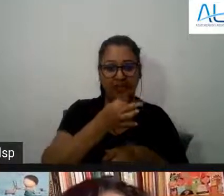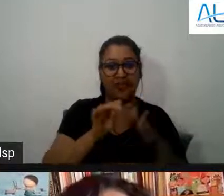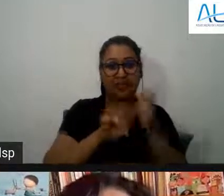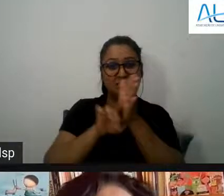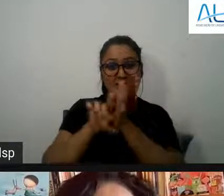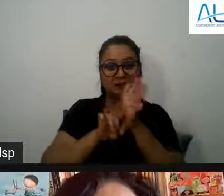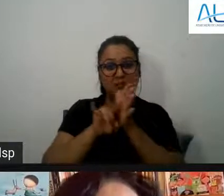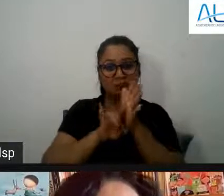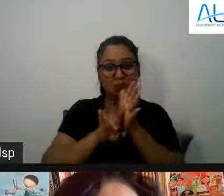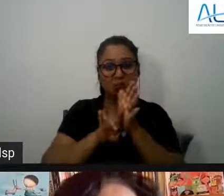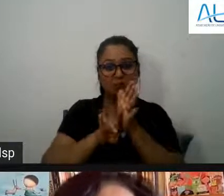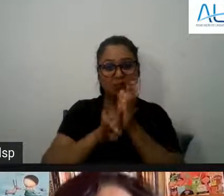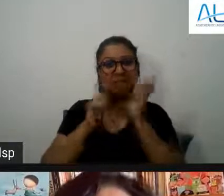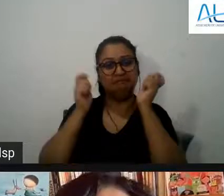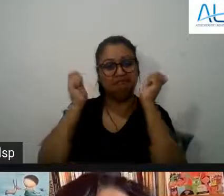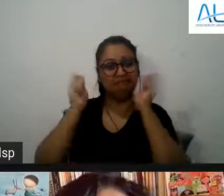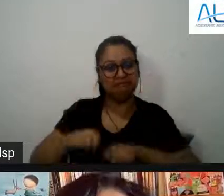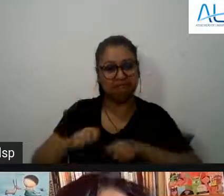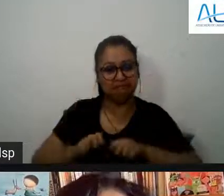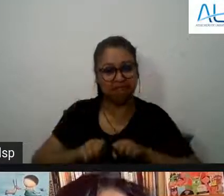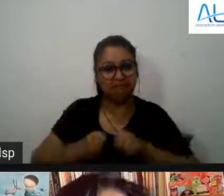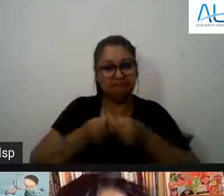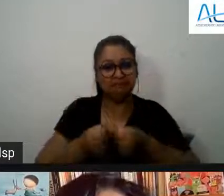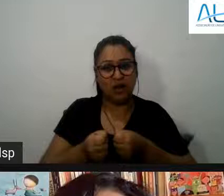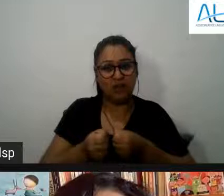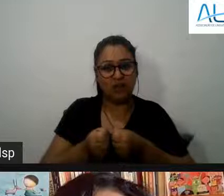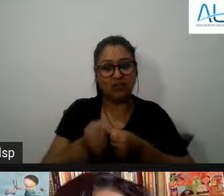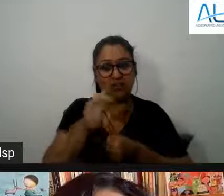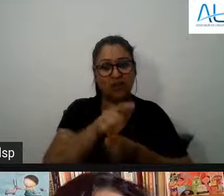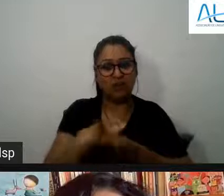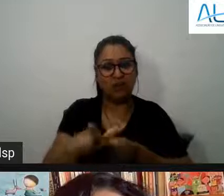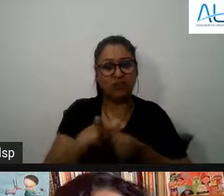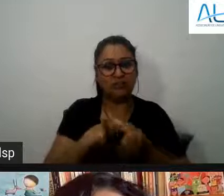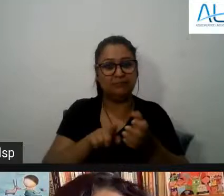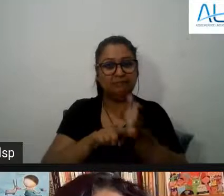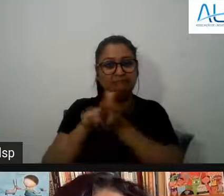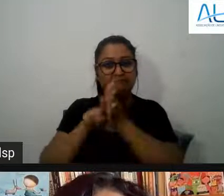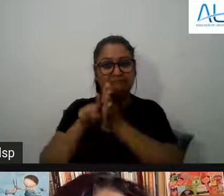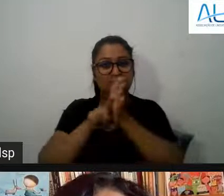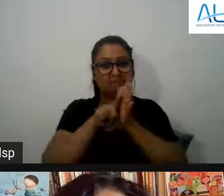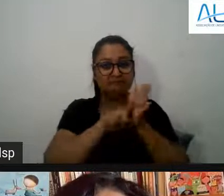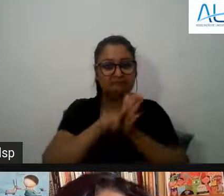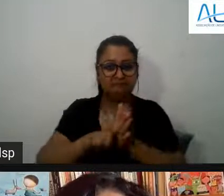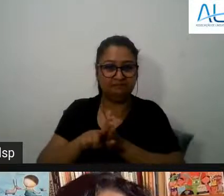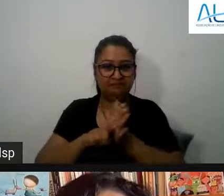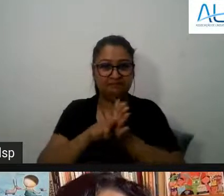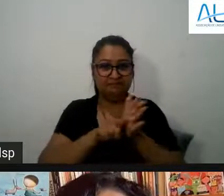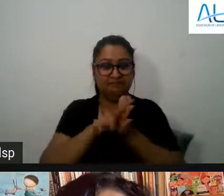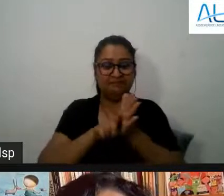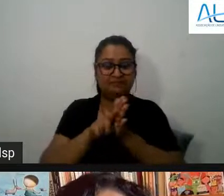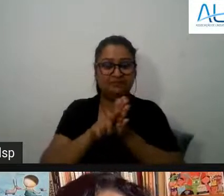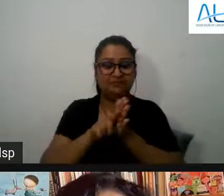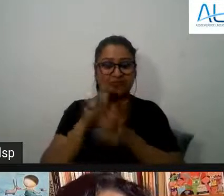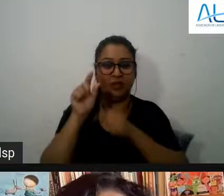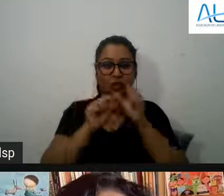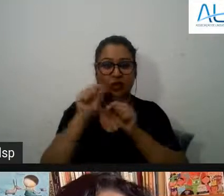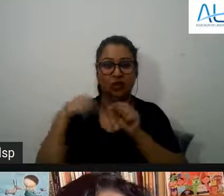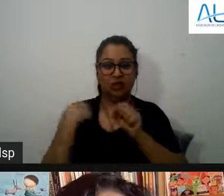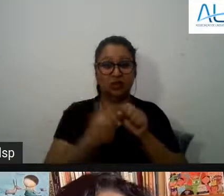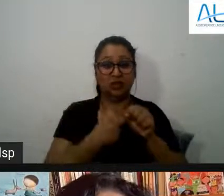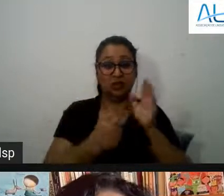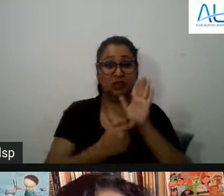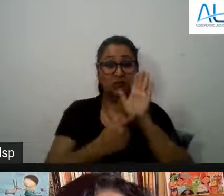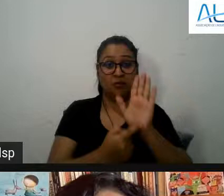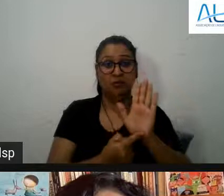nos motivam a continuar e realmente realizamos que há pertinência e a utilidade naquilo que estamos que nós apresentamos hoje